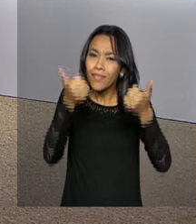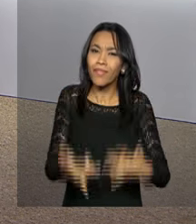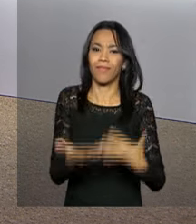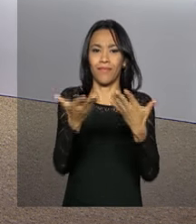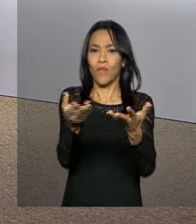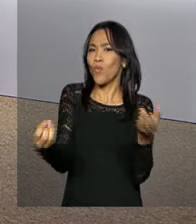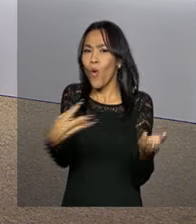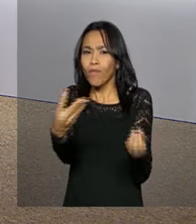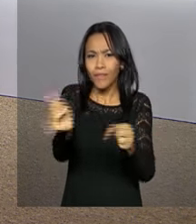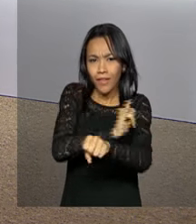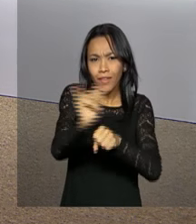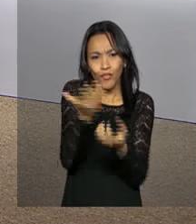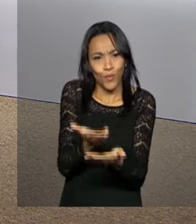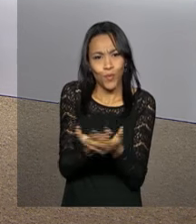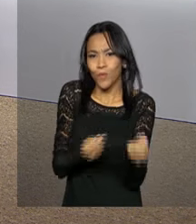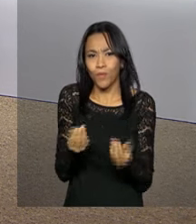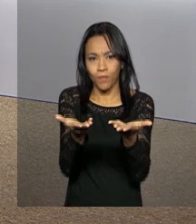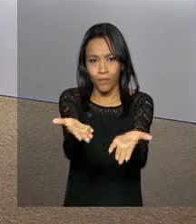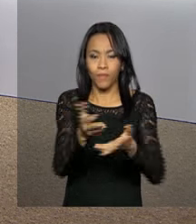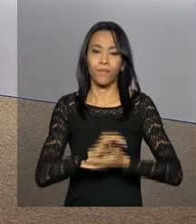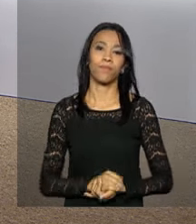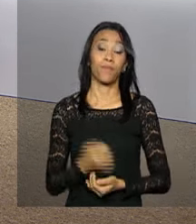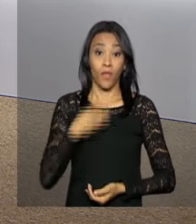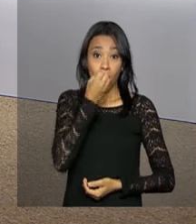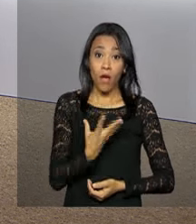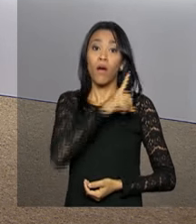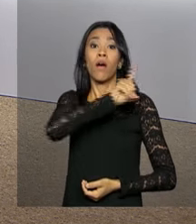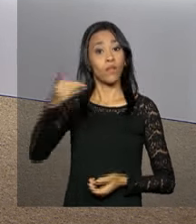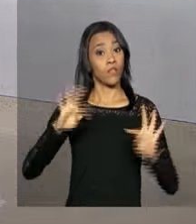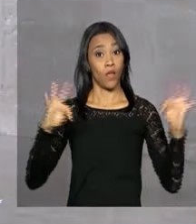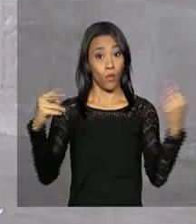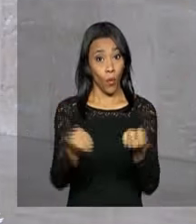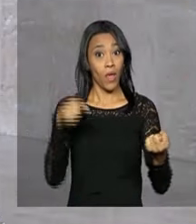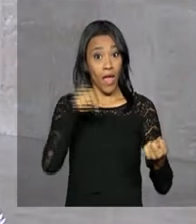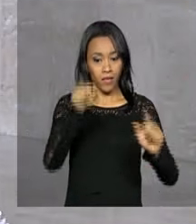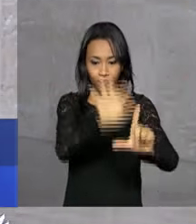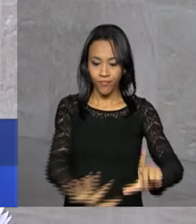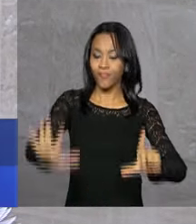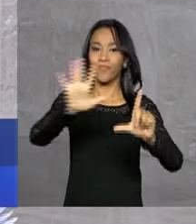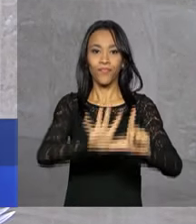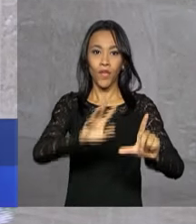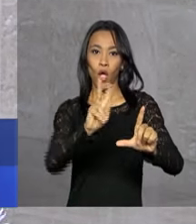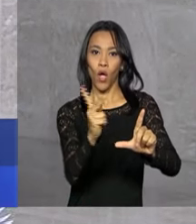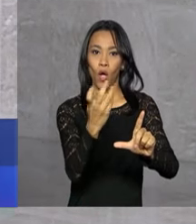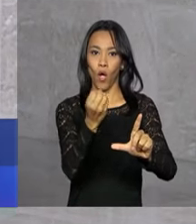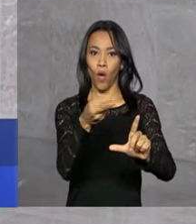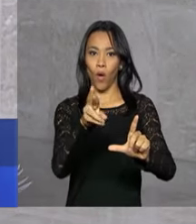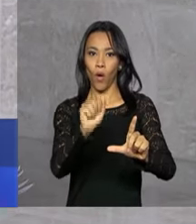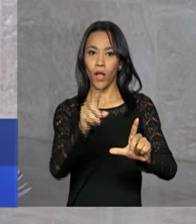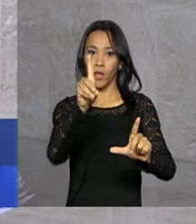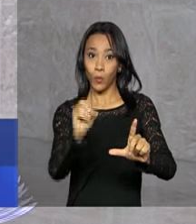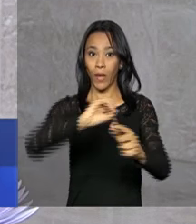desta nova ferramenta. Daniela? Bom dia, Roberto. Bom dia a todos. A plataforma Hora do Enem vai trazer dicas e